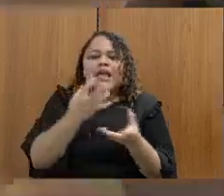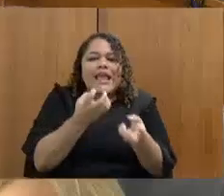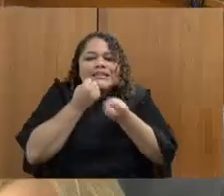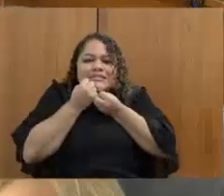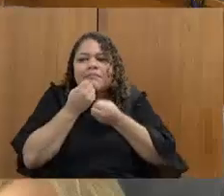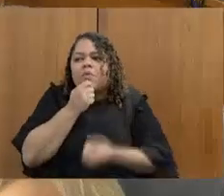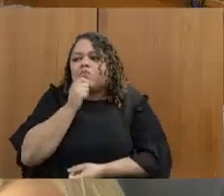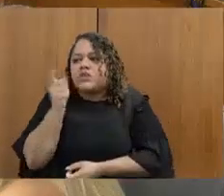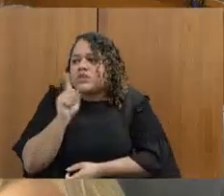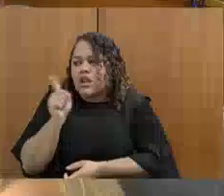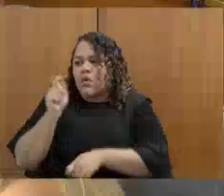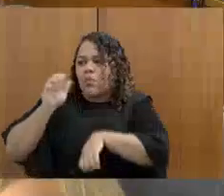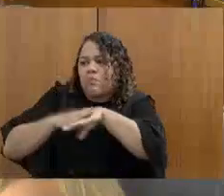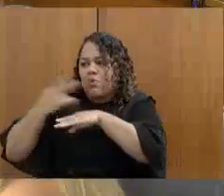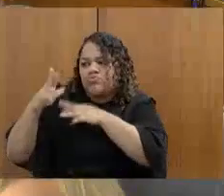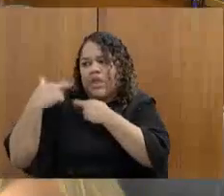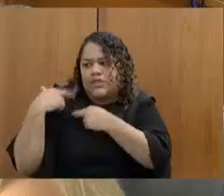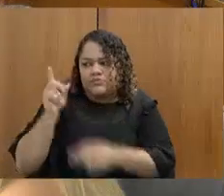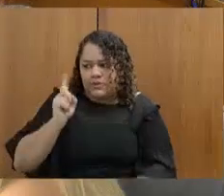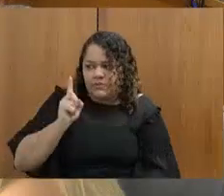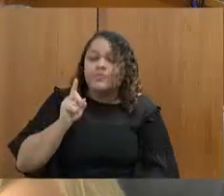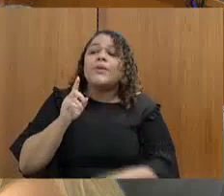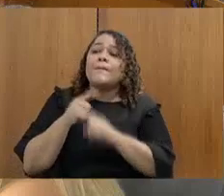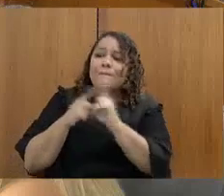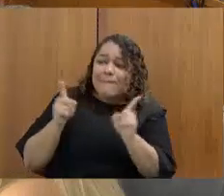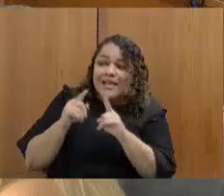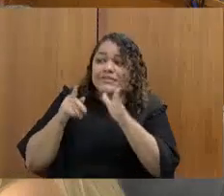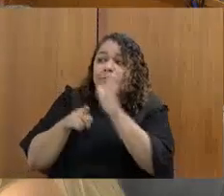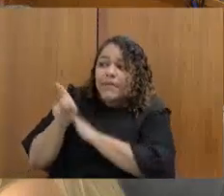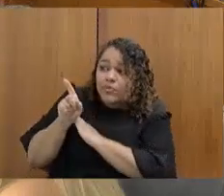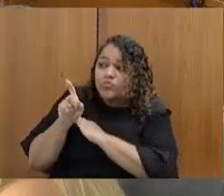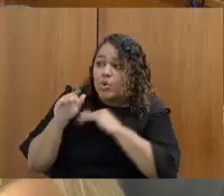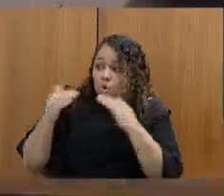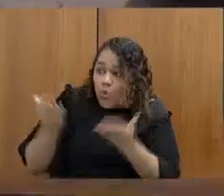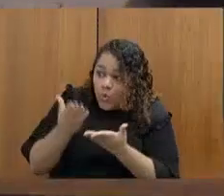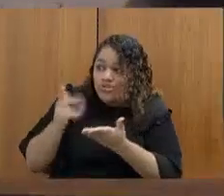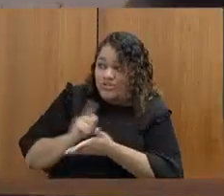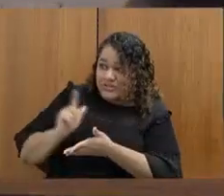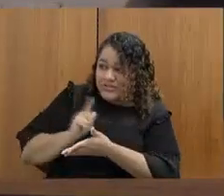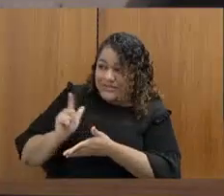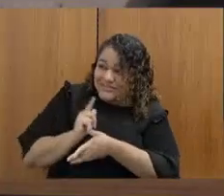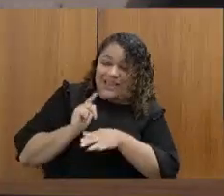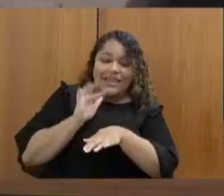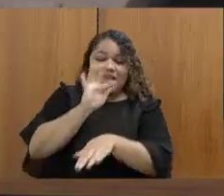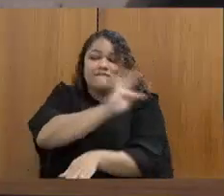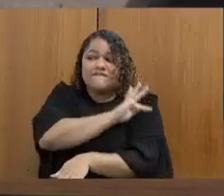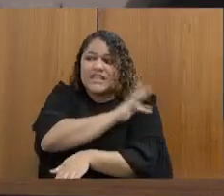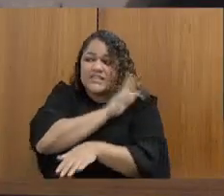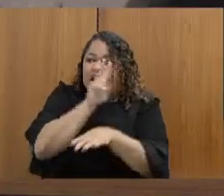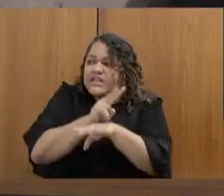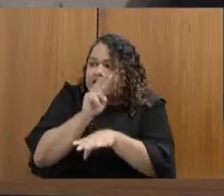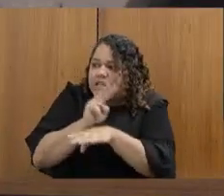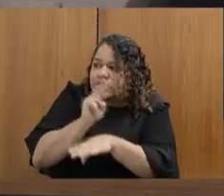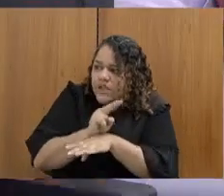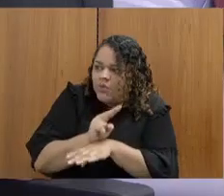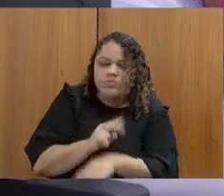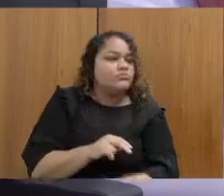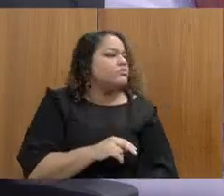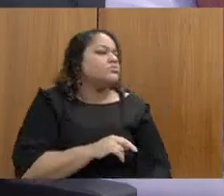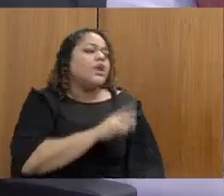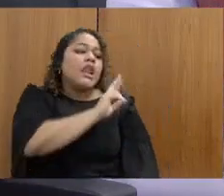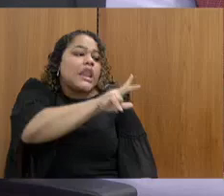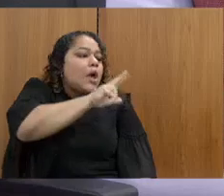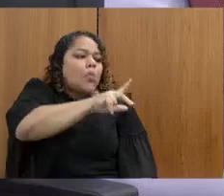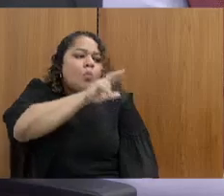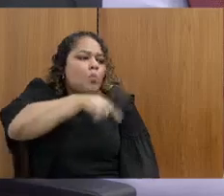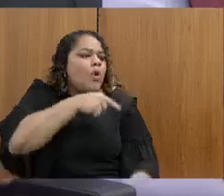pergunto, é feita hoje alguma fiscalização da Sejuspe em comunidades terapêuticas? Não competia na Sejuspe. Não